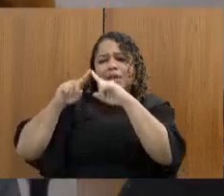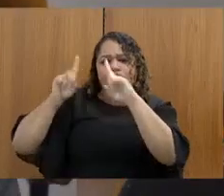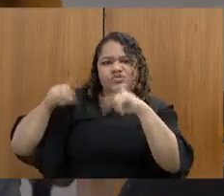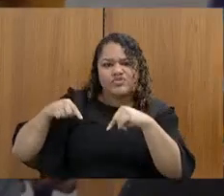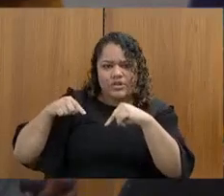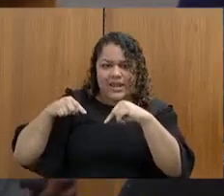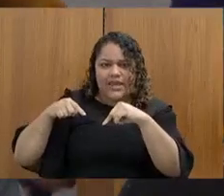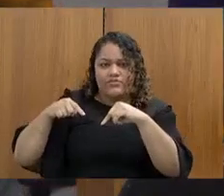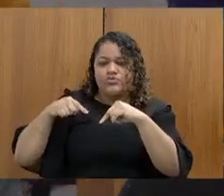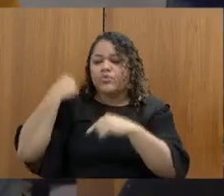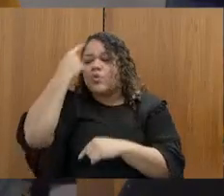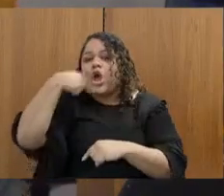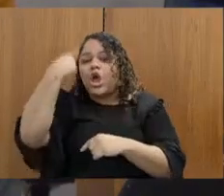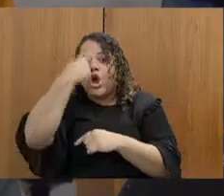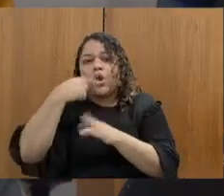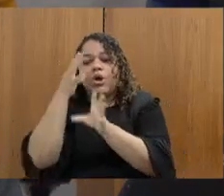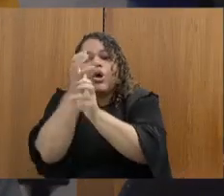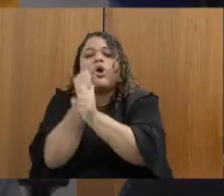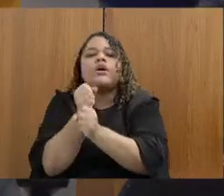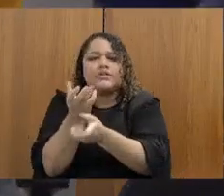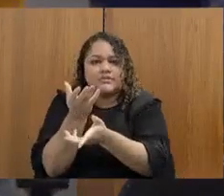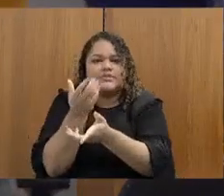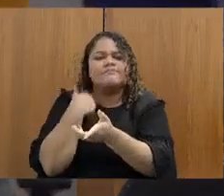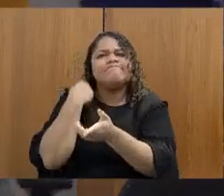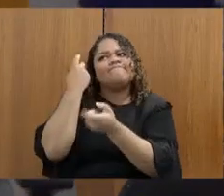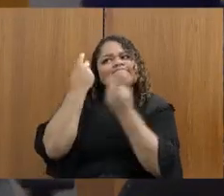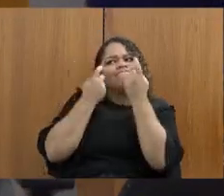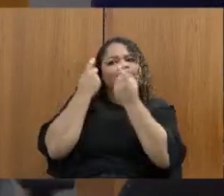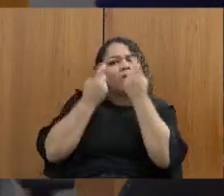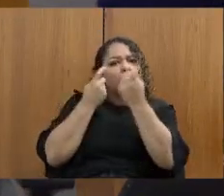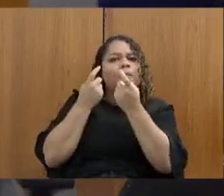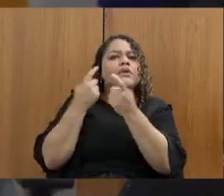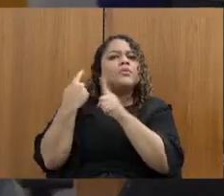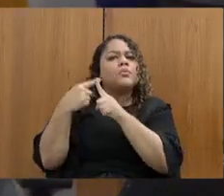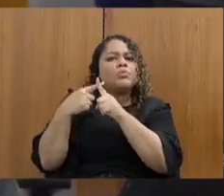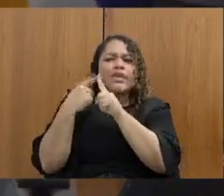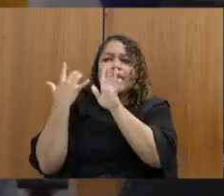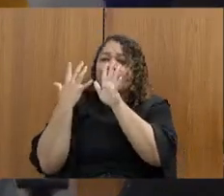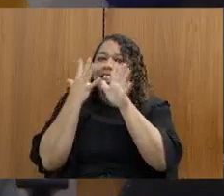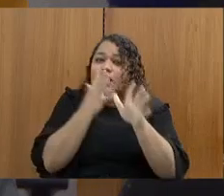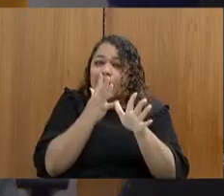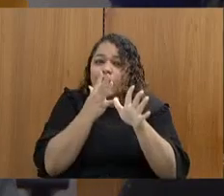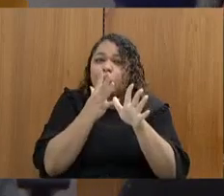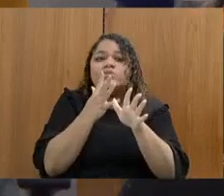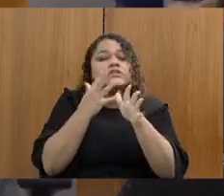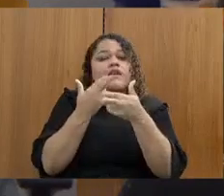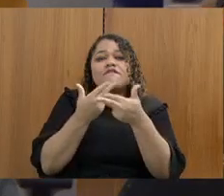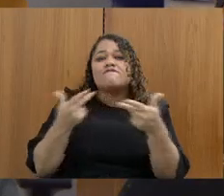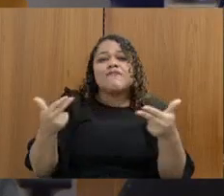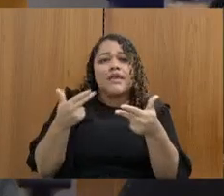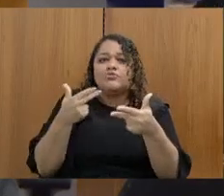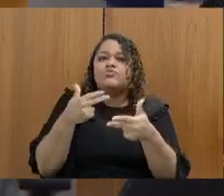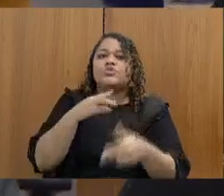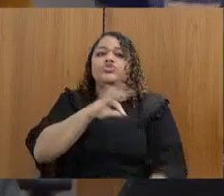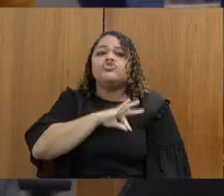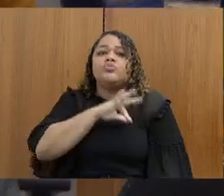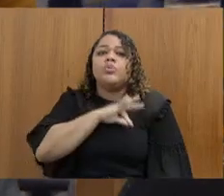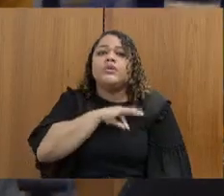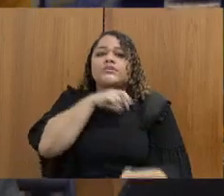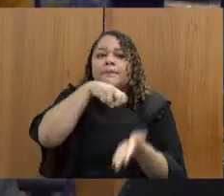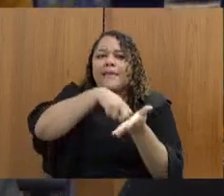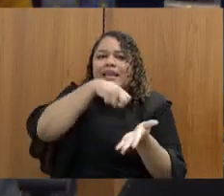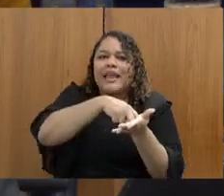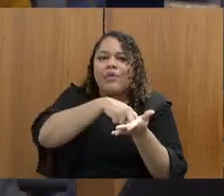uma preocupação, por exemplo, secretário, são diversas denúncias que aqui chegam de policiais penais fazendo escolta sem o número